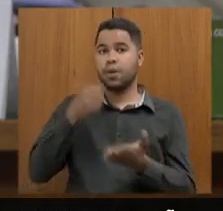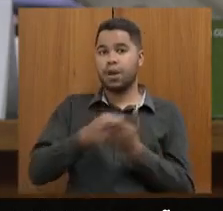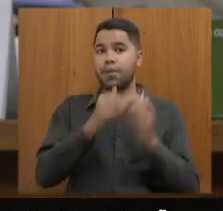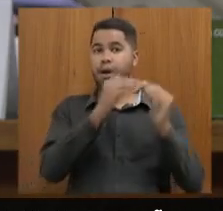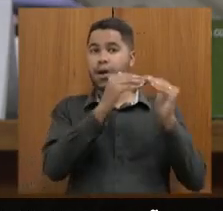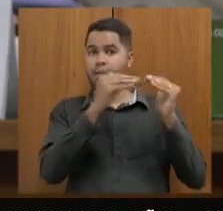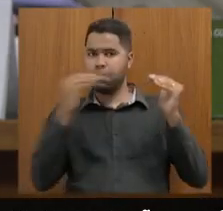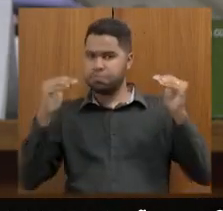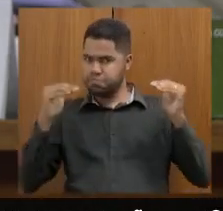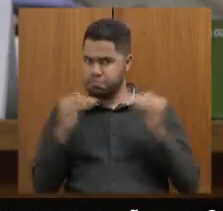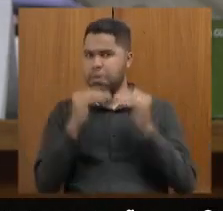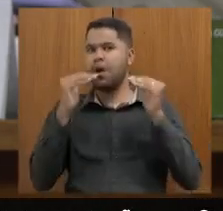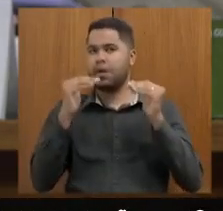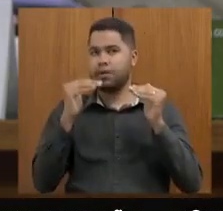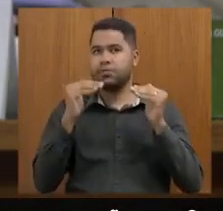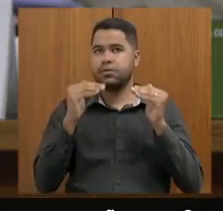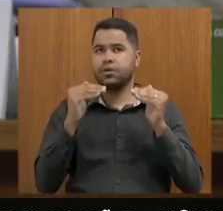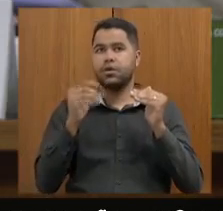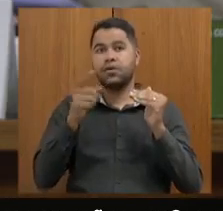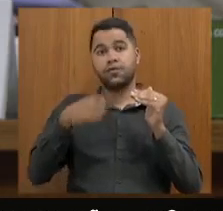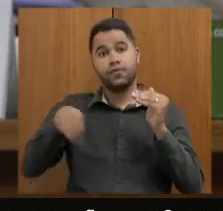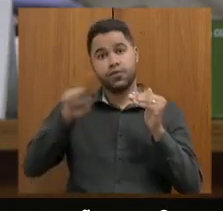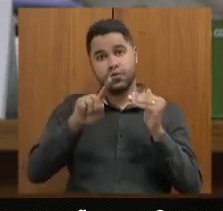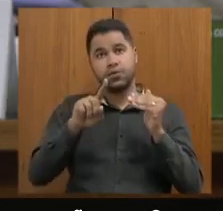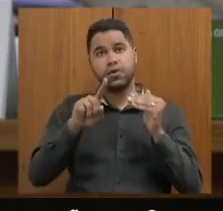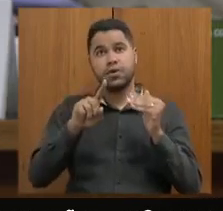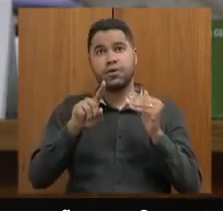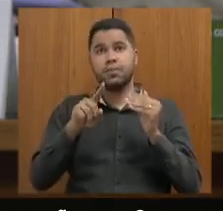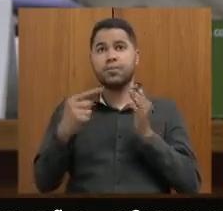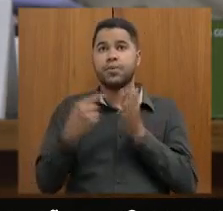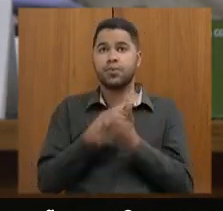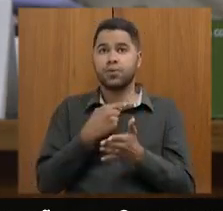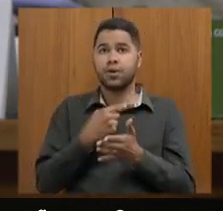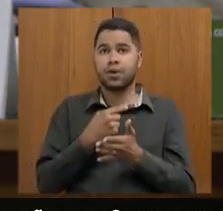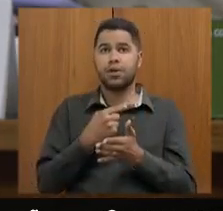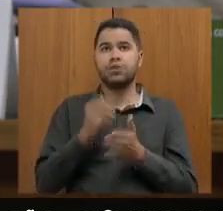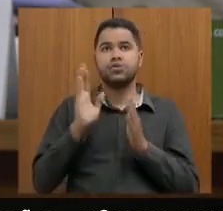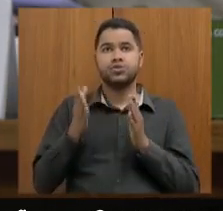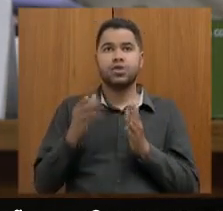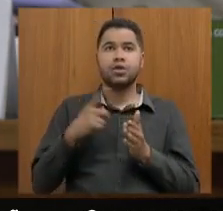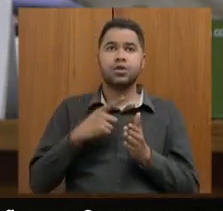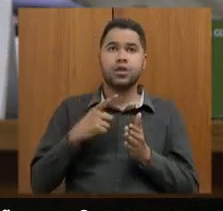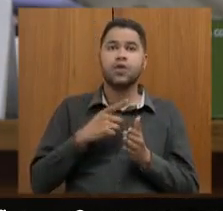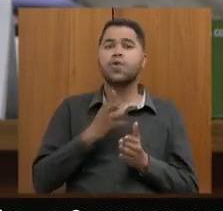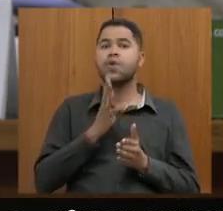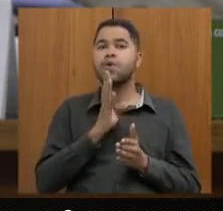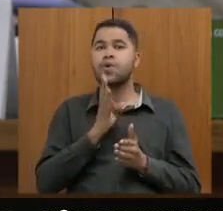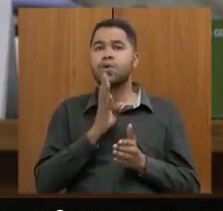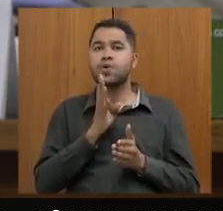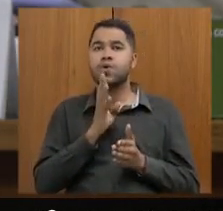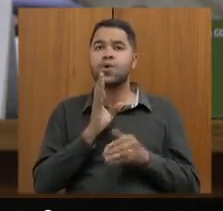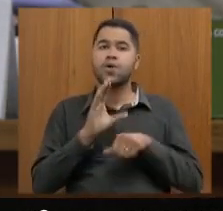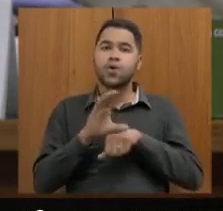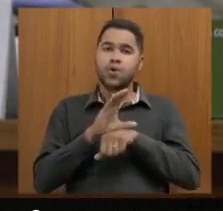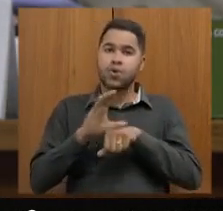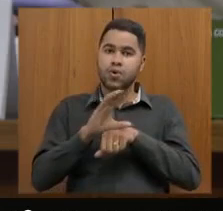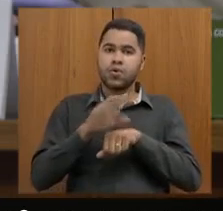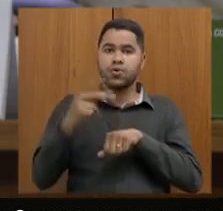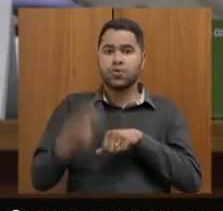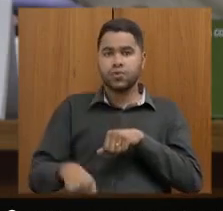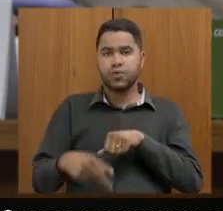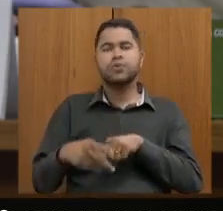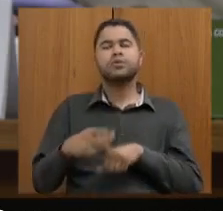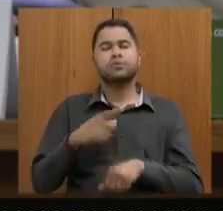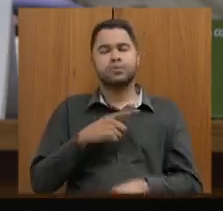proporcional. Nós temos, a senhora provavelmente vai me perguntar, como já me perguntou se eu tenho conhecimento da Constituição do nosso Estado.